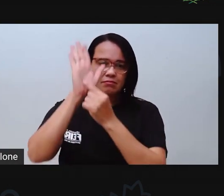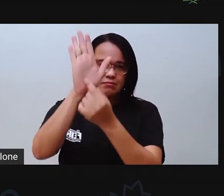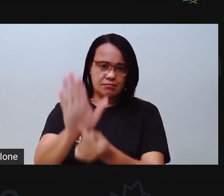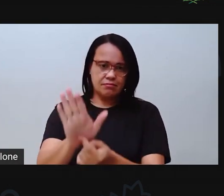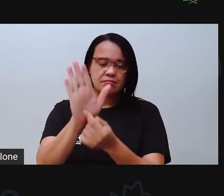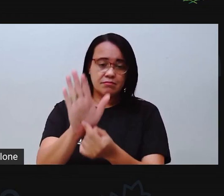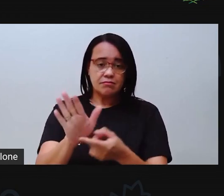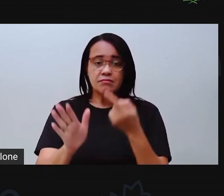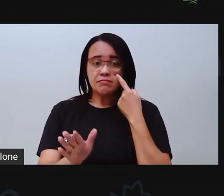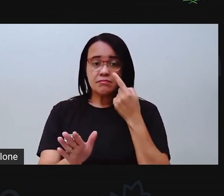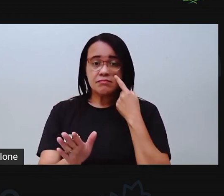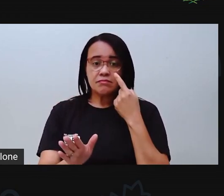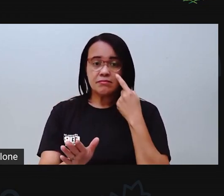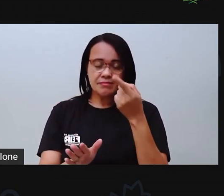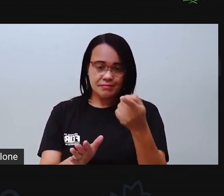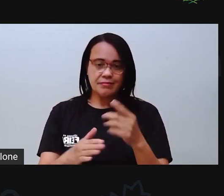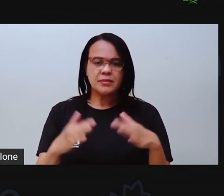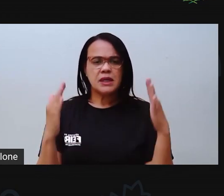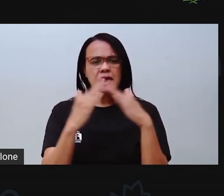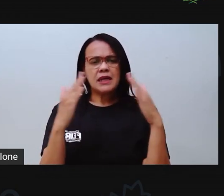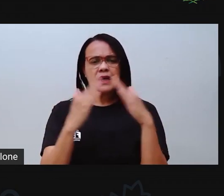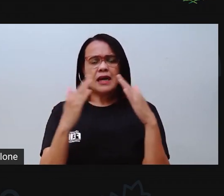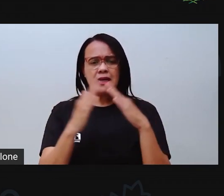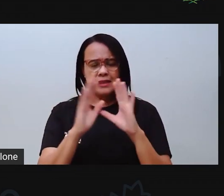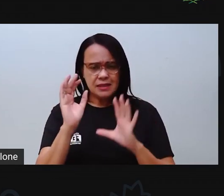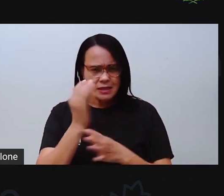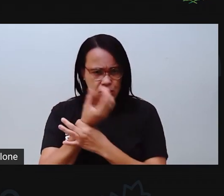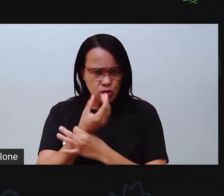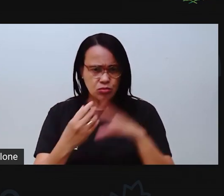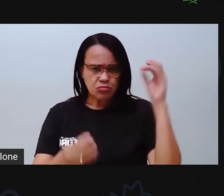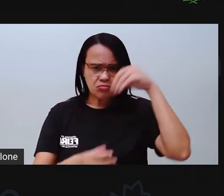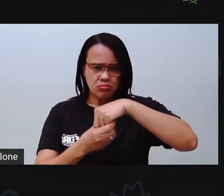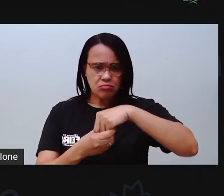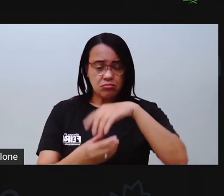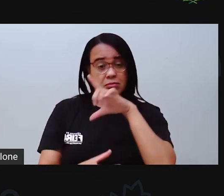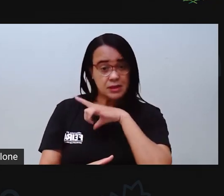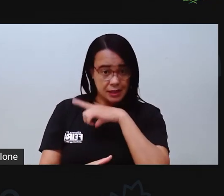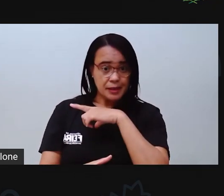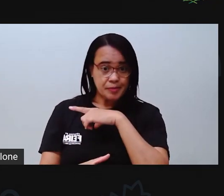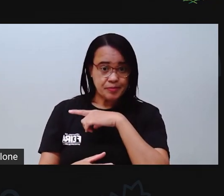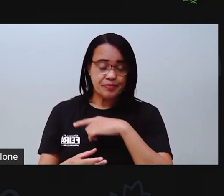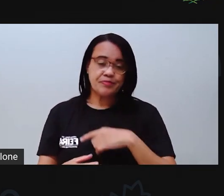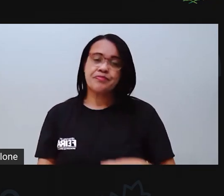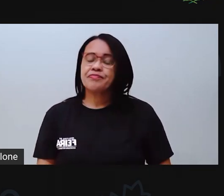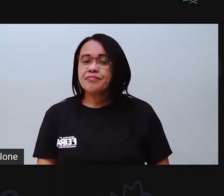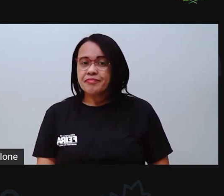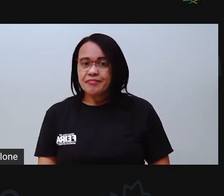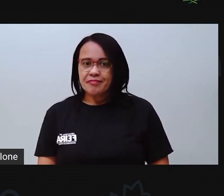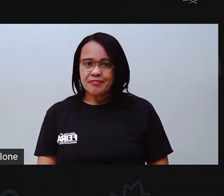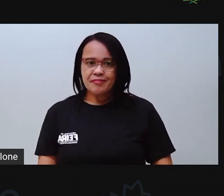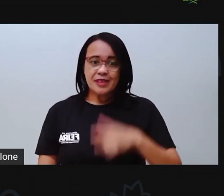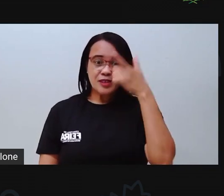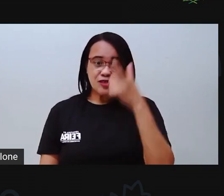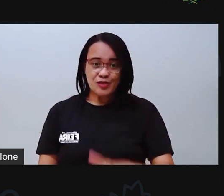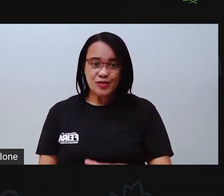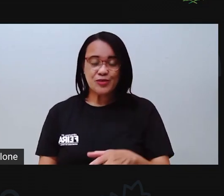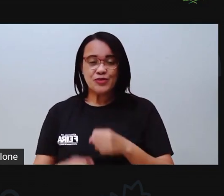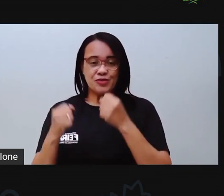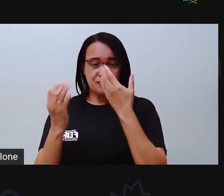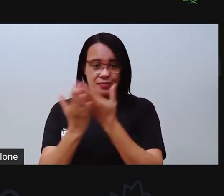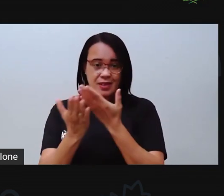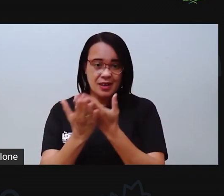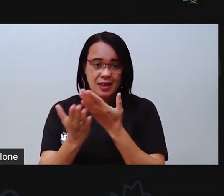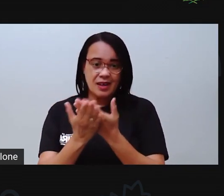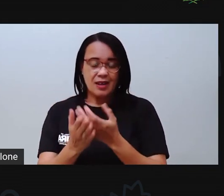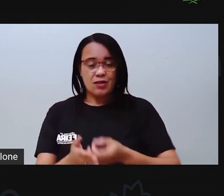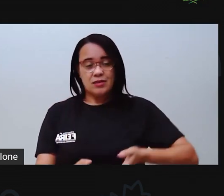Olha só. A sua casa é um lugar seguro? Vamos lá, ó. Retomando, né? A aula que a Pro